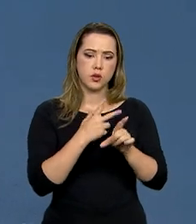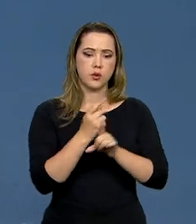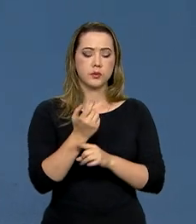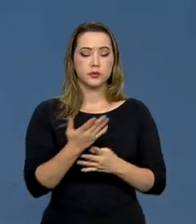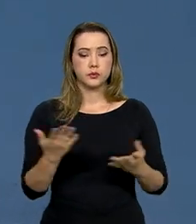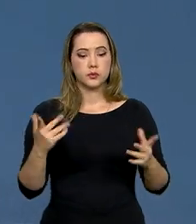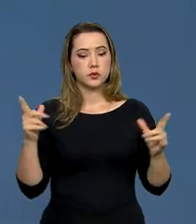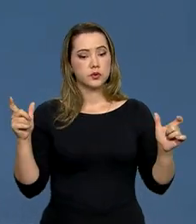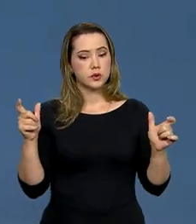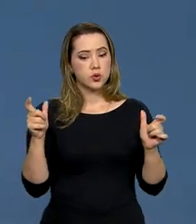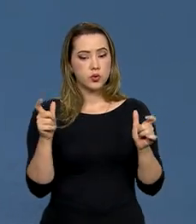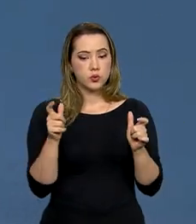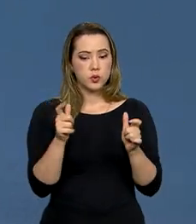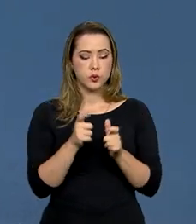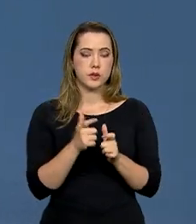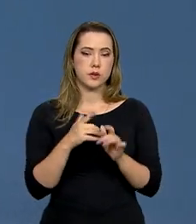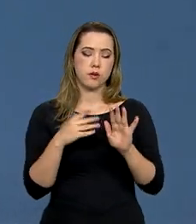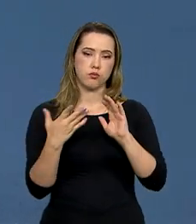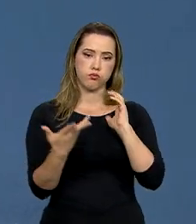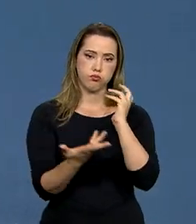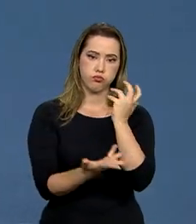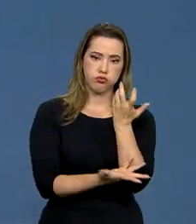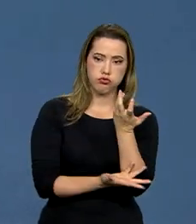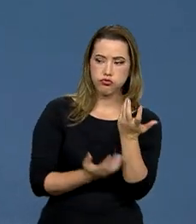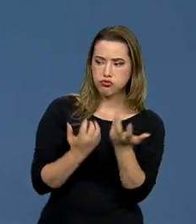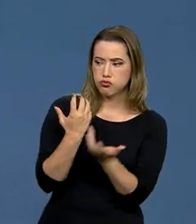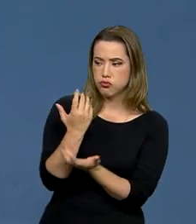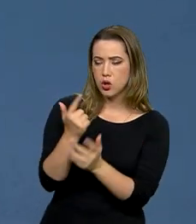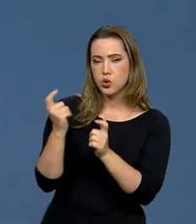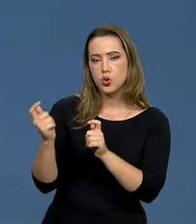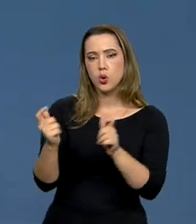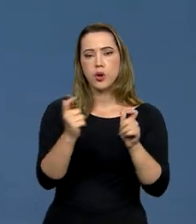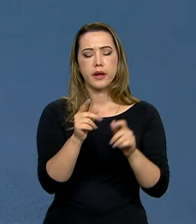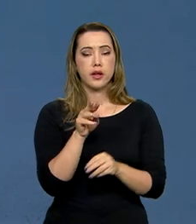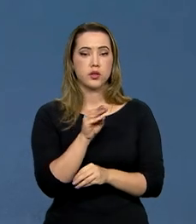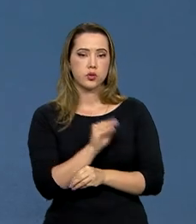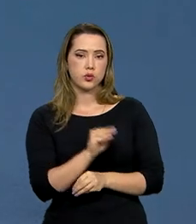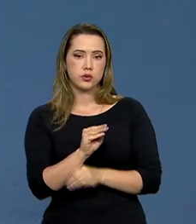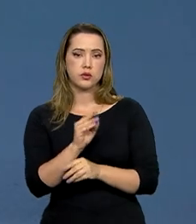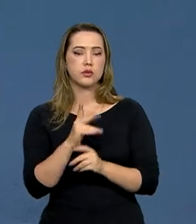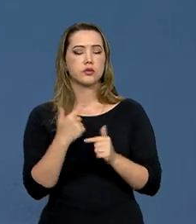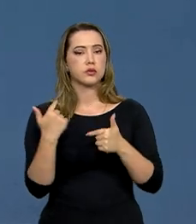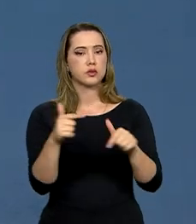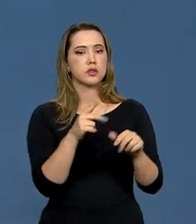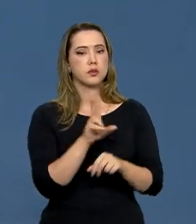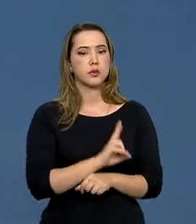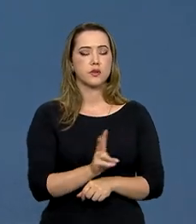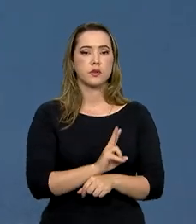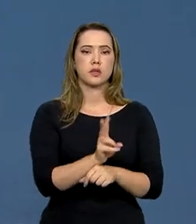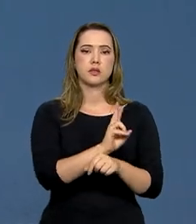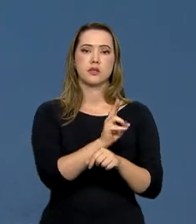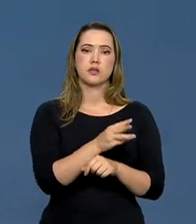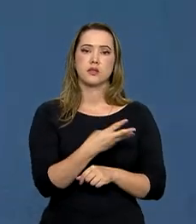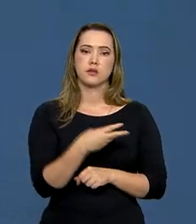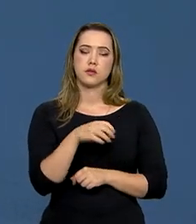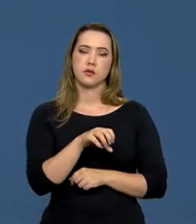ministro. A redução do desmatamento dentro das unidades de conservação, o incremento de operações de fiscalização em